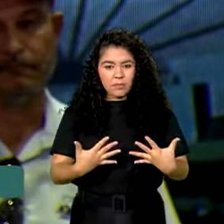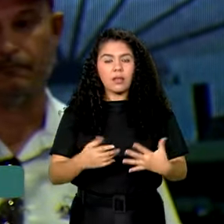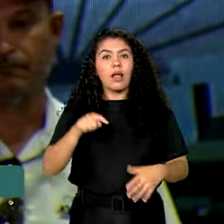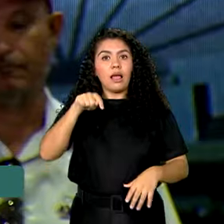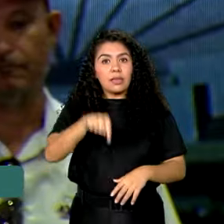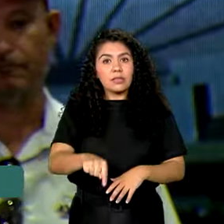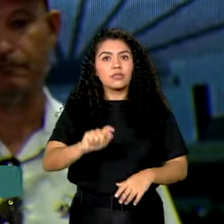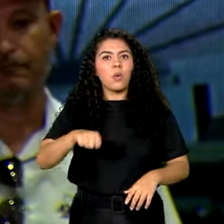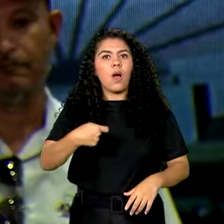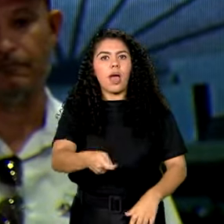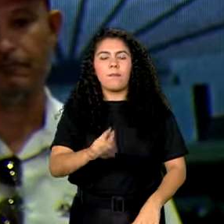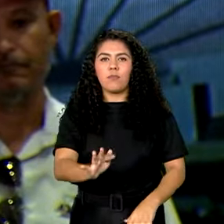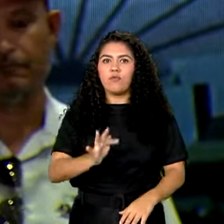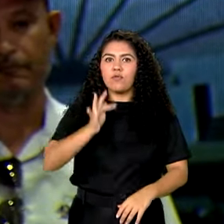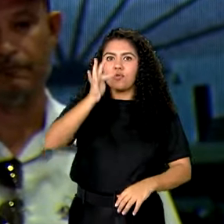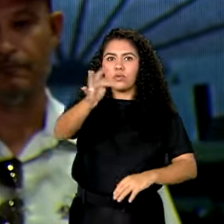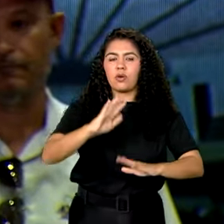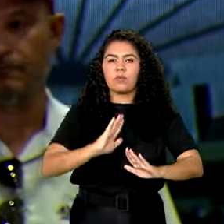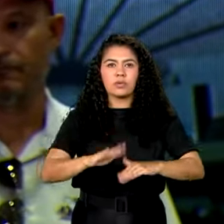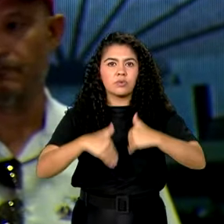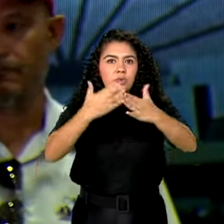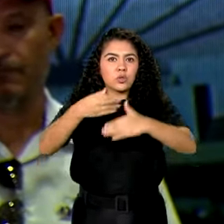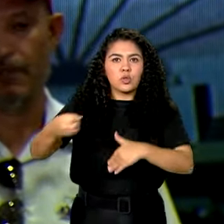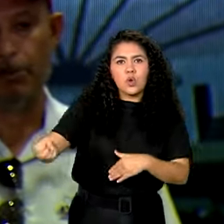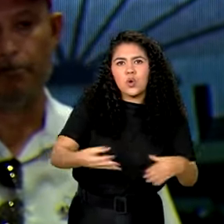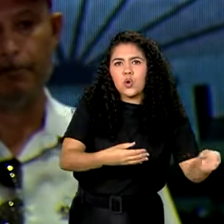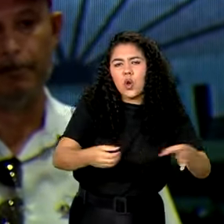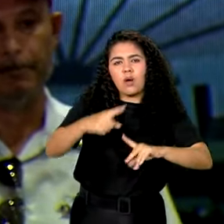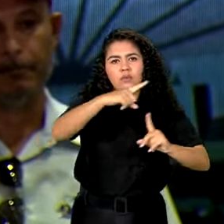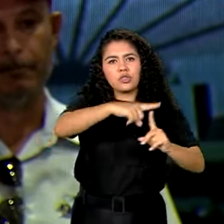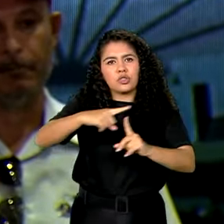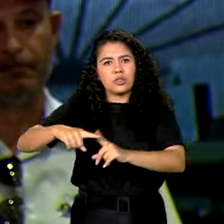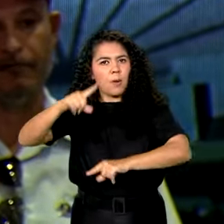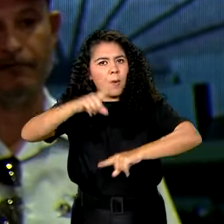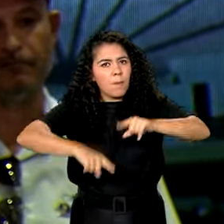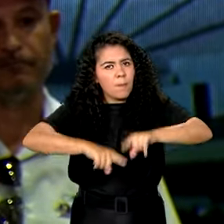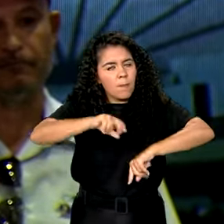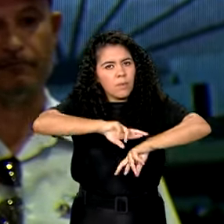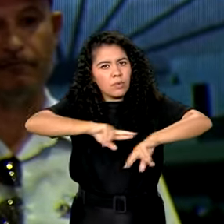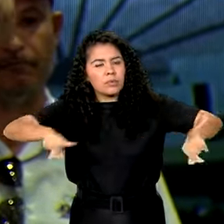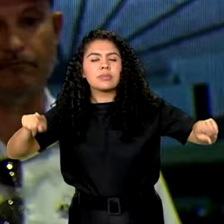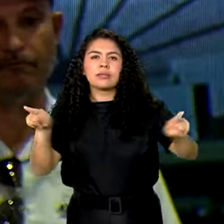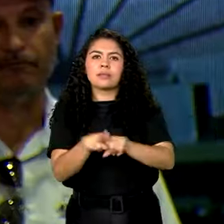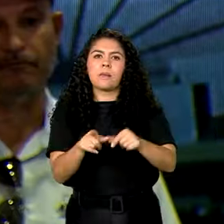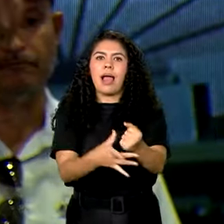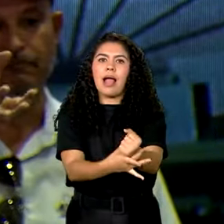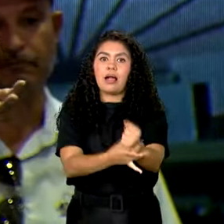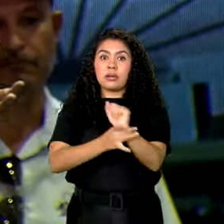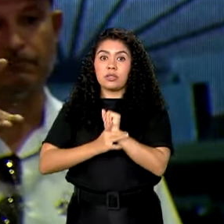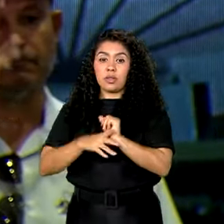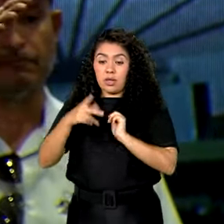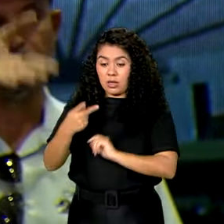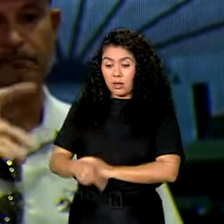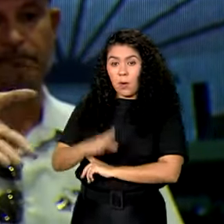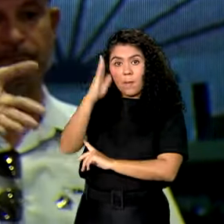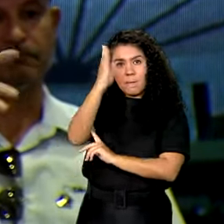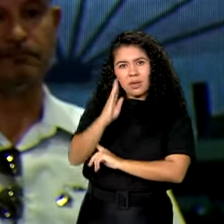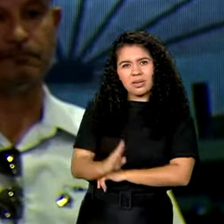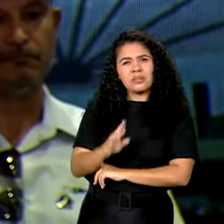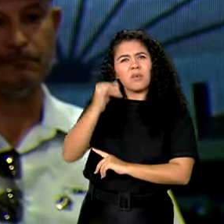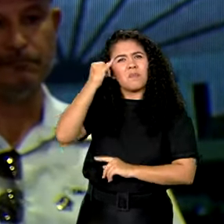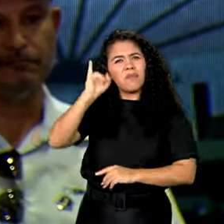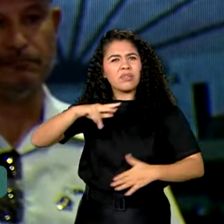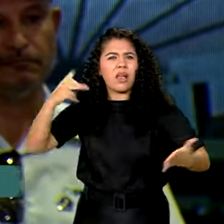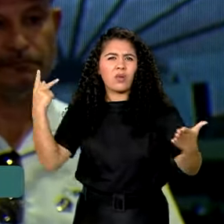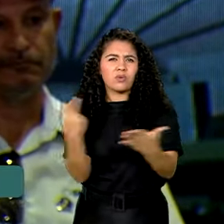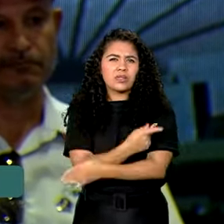futuro, o desenvolvimento de novos produtos e também a garantia que o Brasil não passe pelo que passou